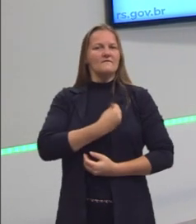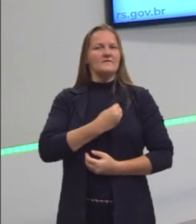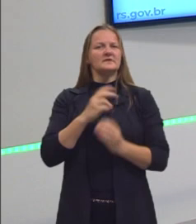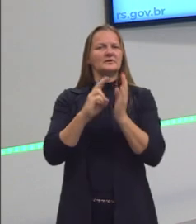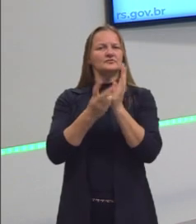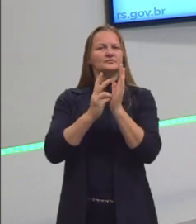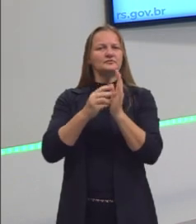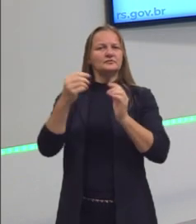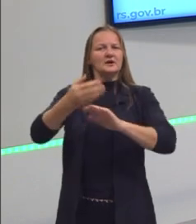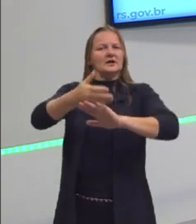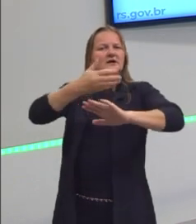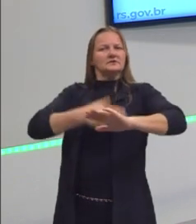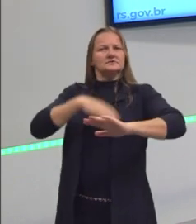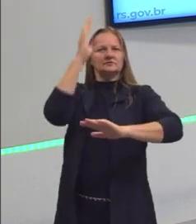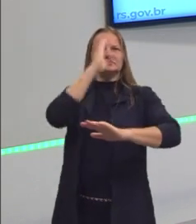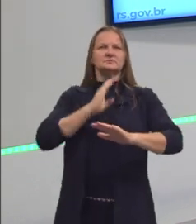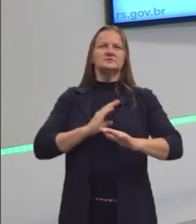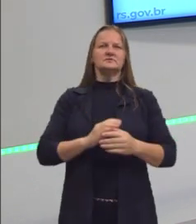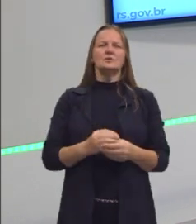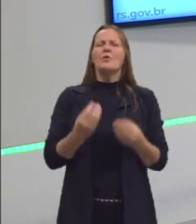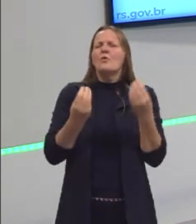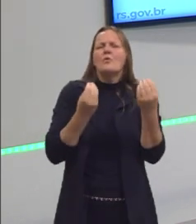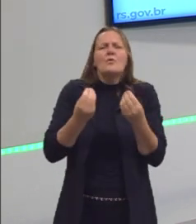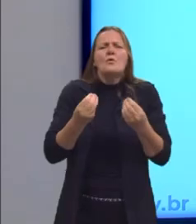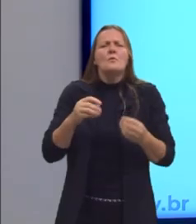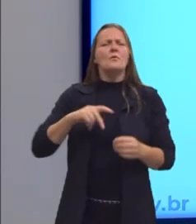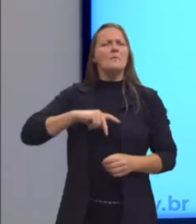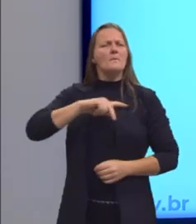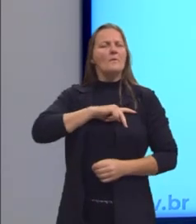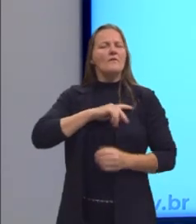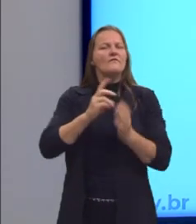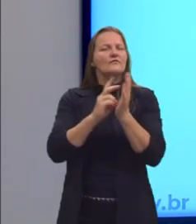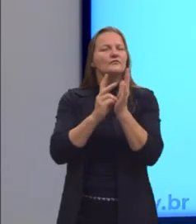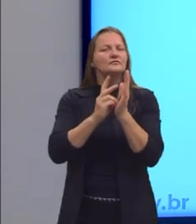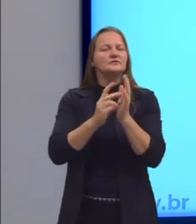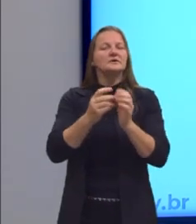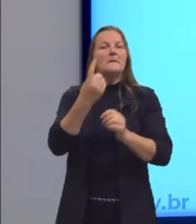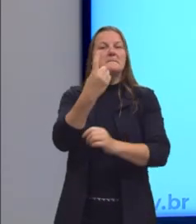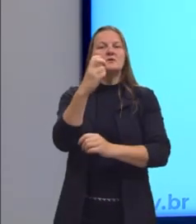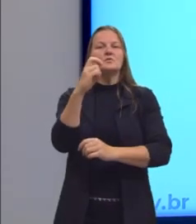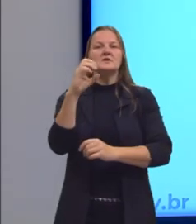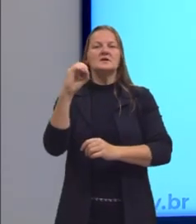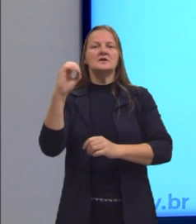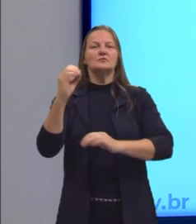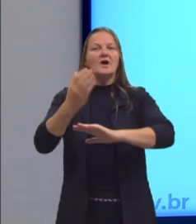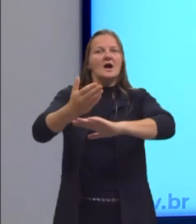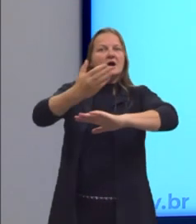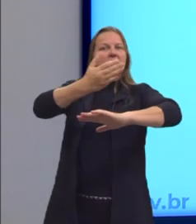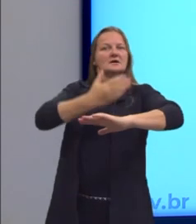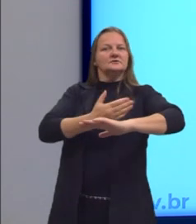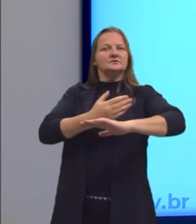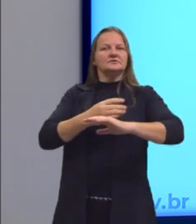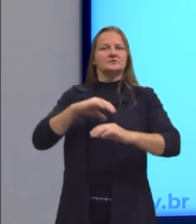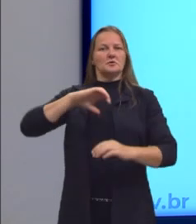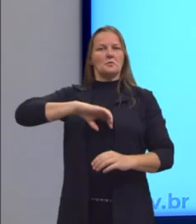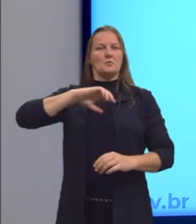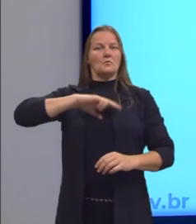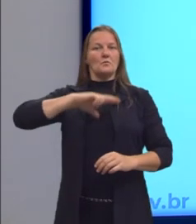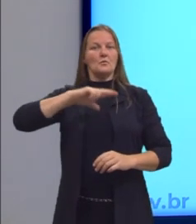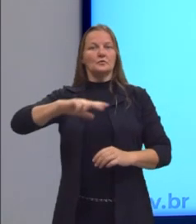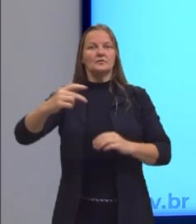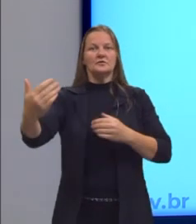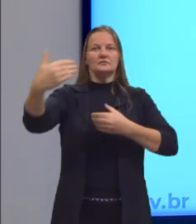do Brasil? Como esses povos viviam antes de 1500? Antes da chegada dos portugueses?